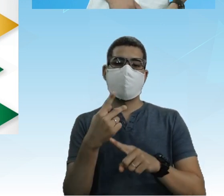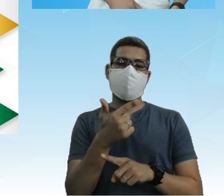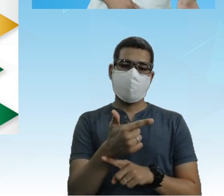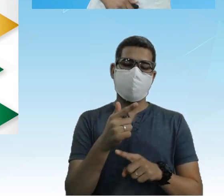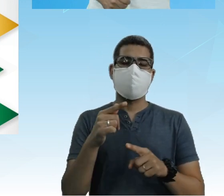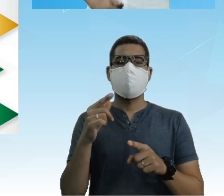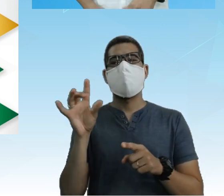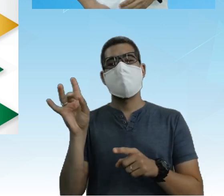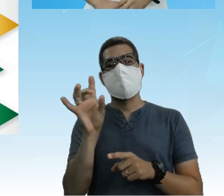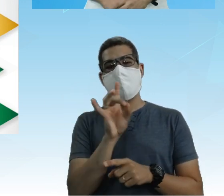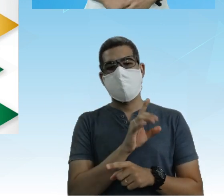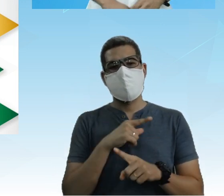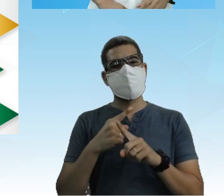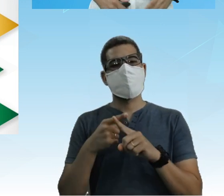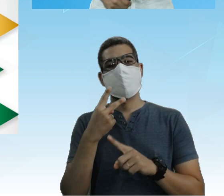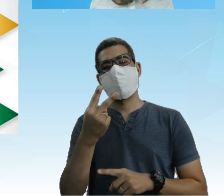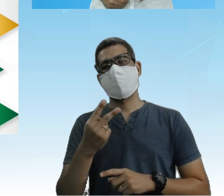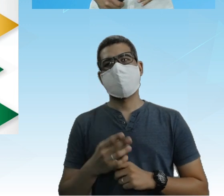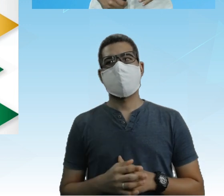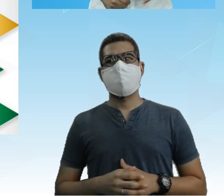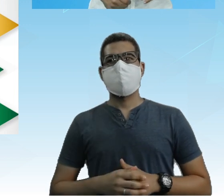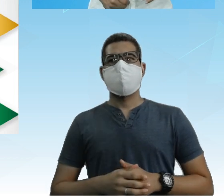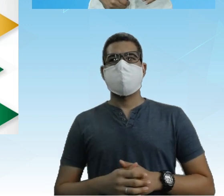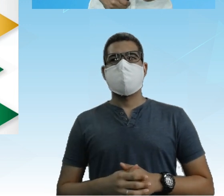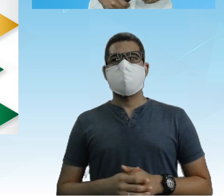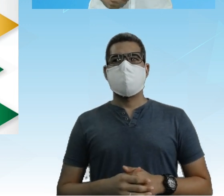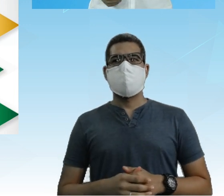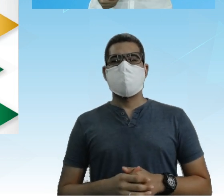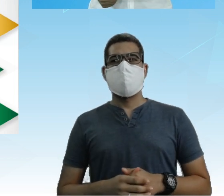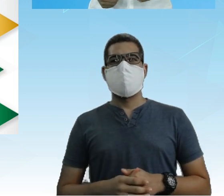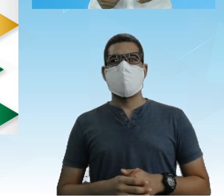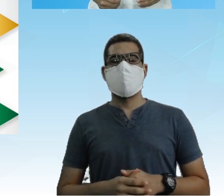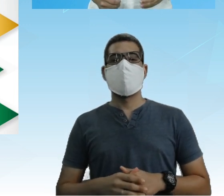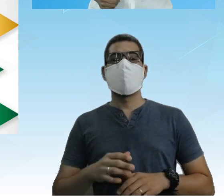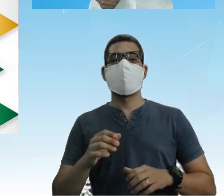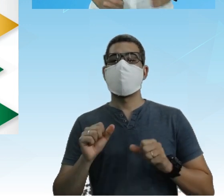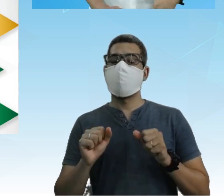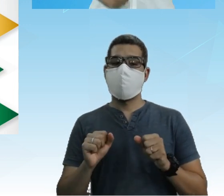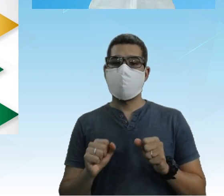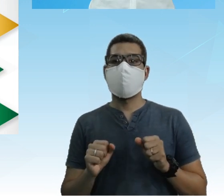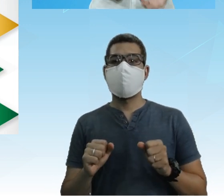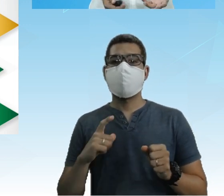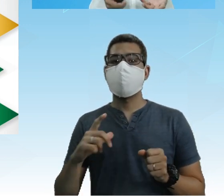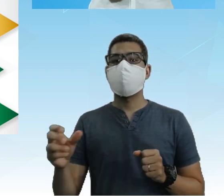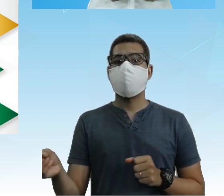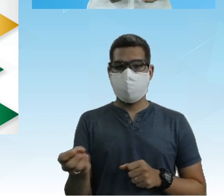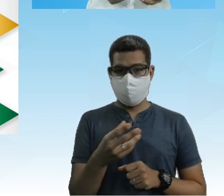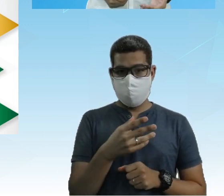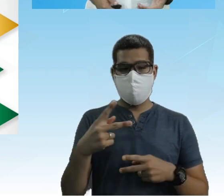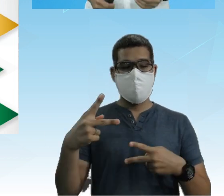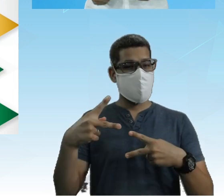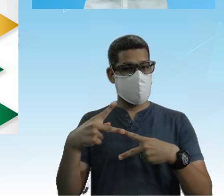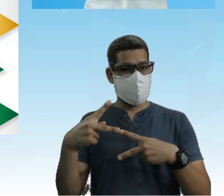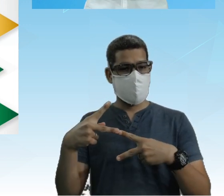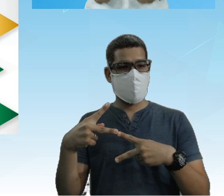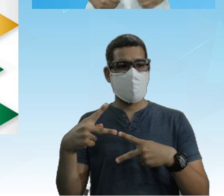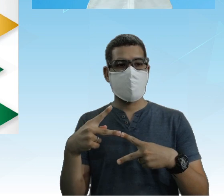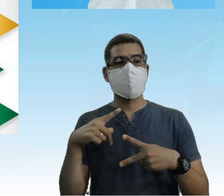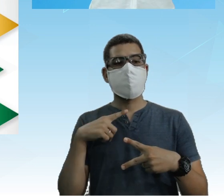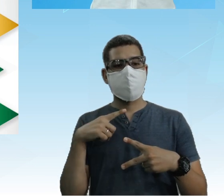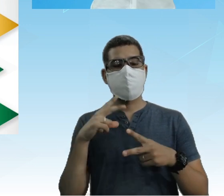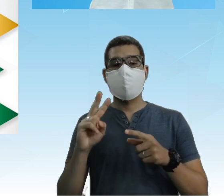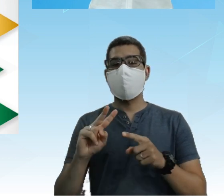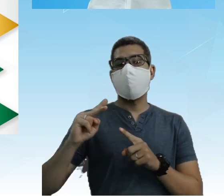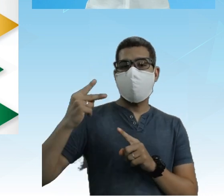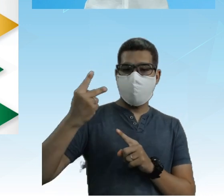Depois 2 por 2 Depois 3 por 2 Fazendo a multiplicação Provavelmente eu vou criar Um novo polígono Que vai estar o